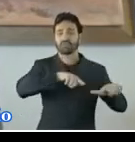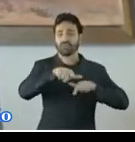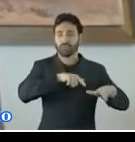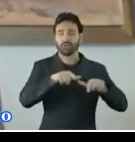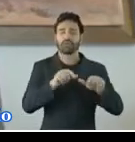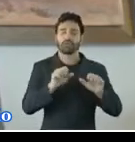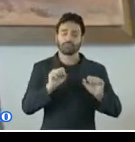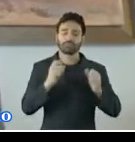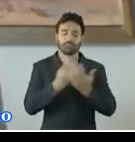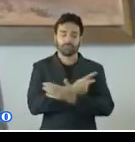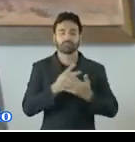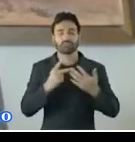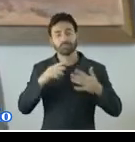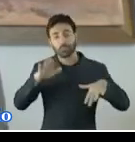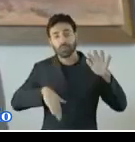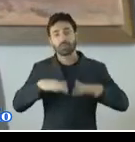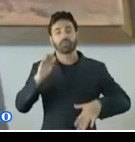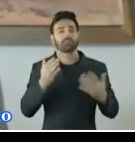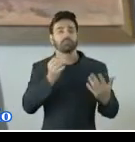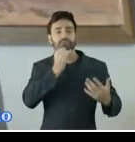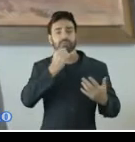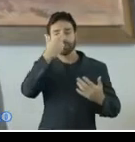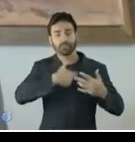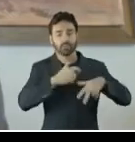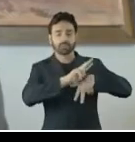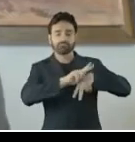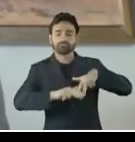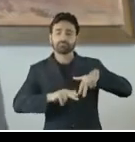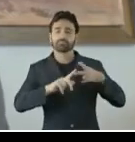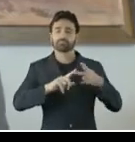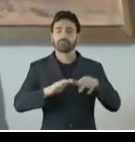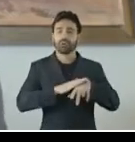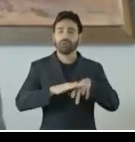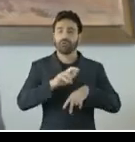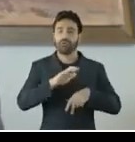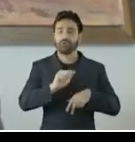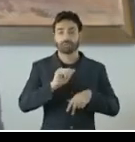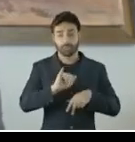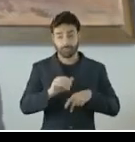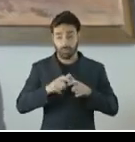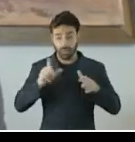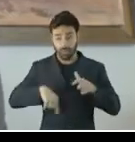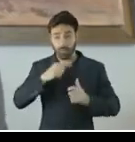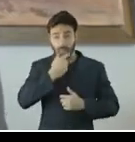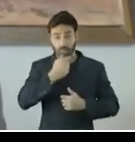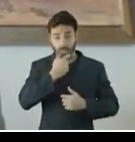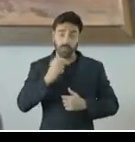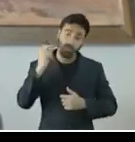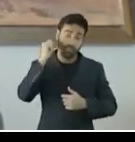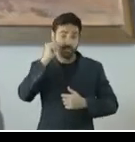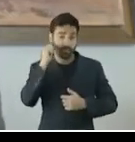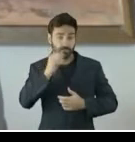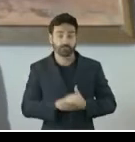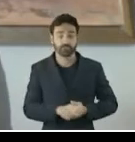características demográficas, tais como gênero, idade e raça, e se o ambiente é majoritariamente masculino ou feminino.